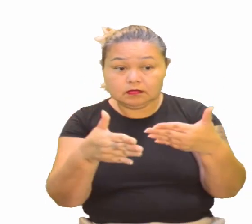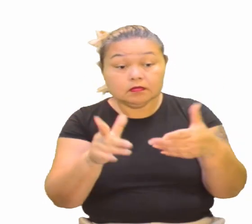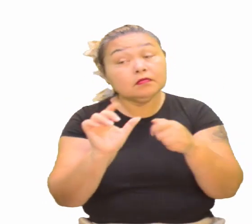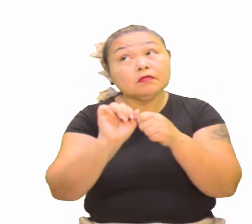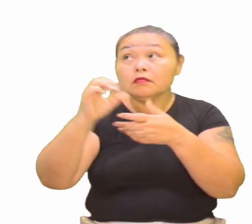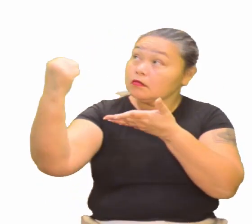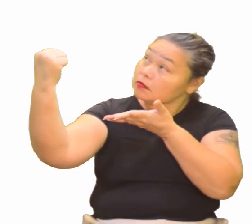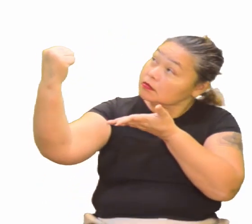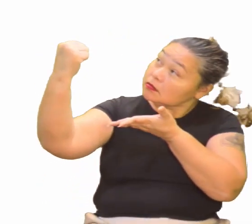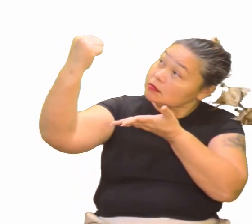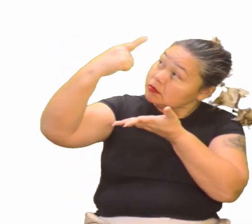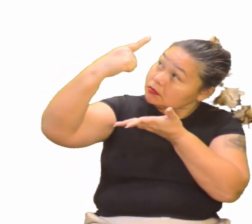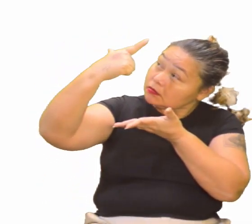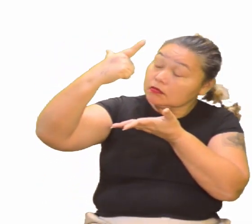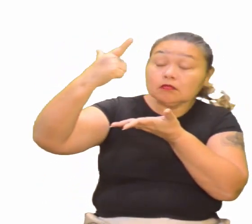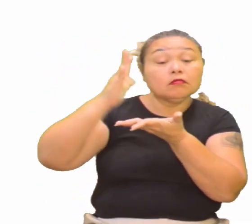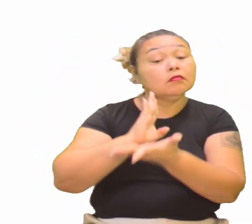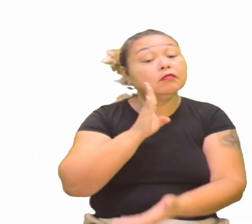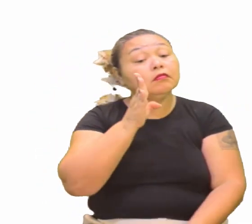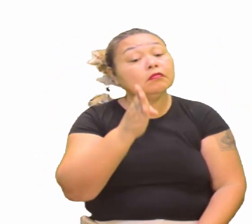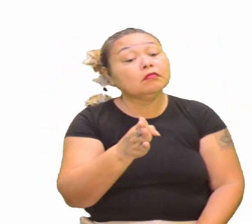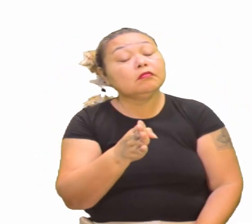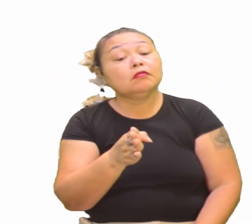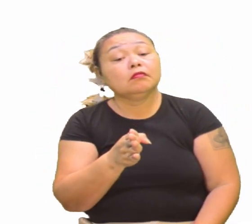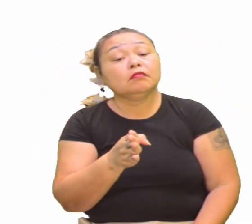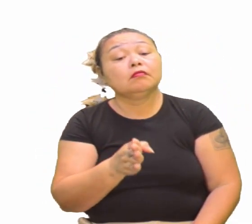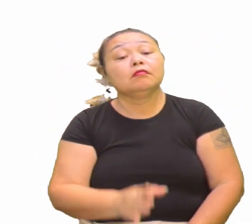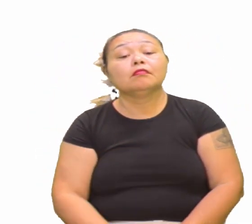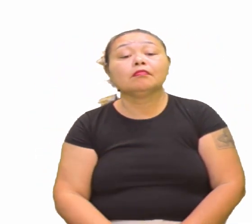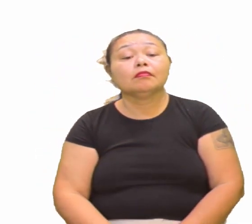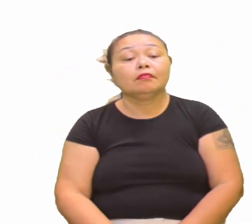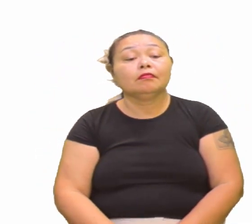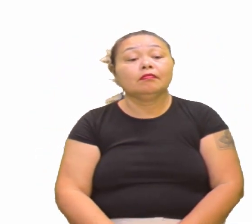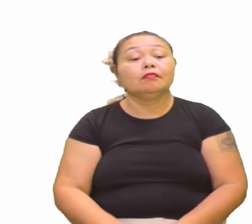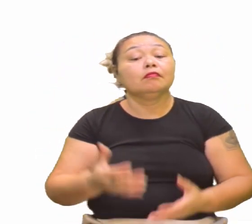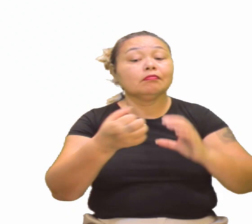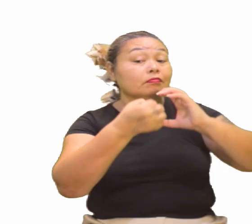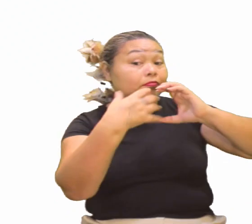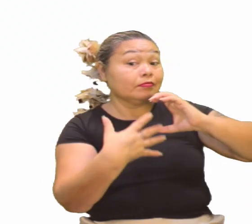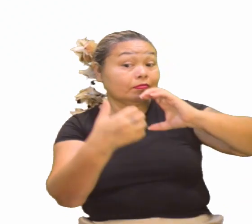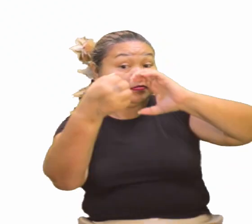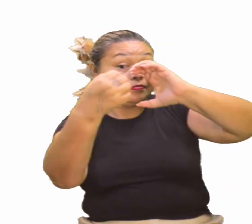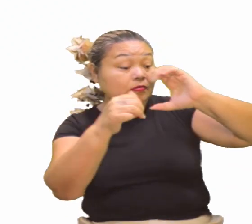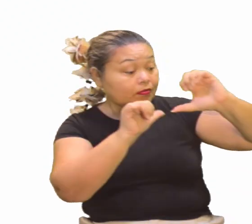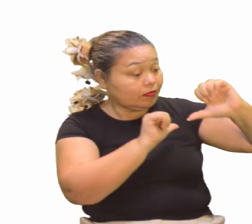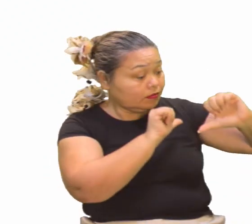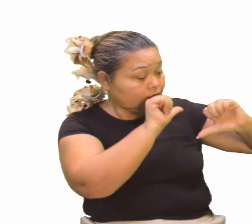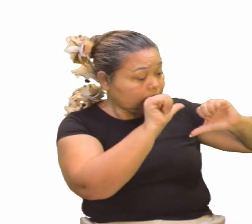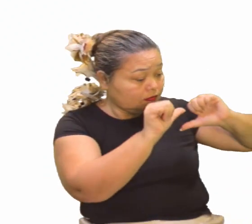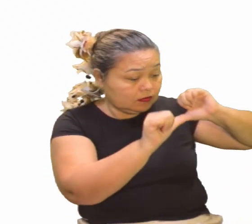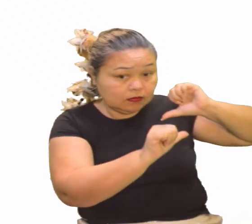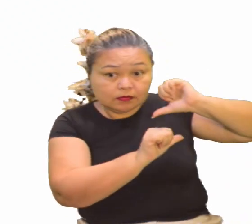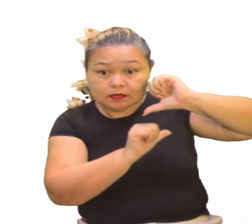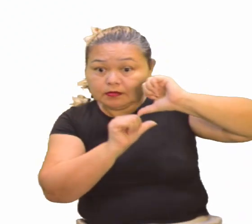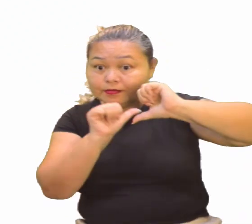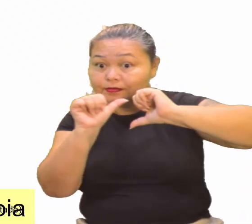heliocentrismo, já falei, o Sol no centro. Então, são características de mudança daqui para cá.